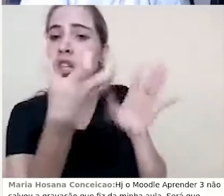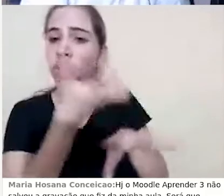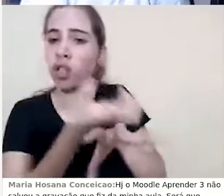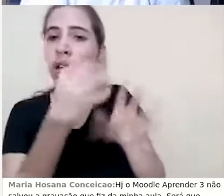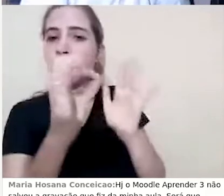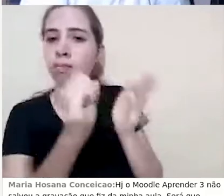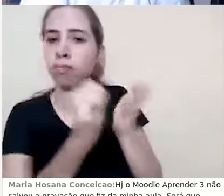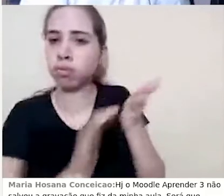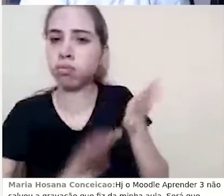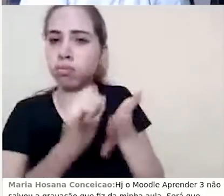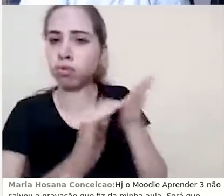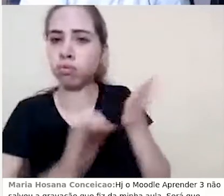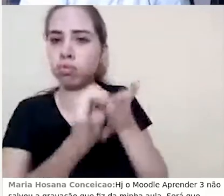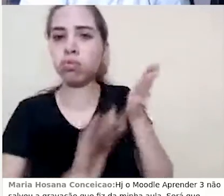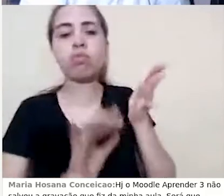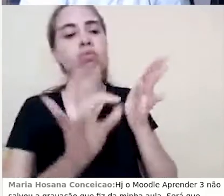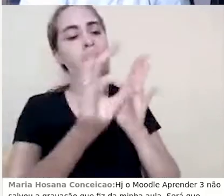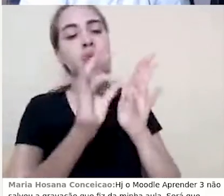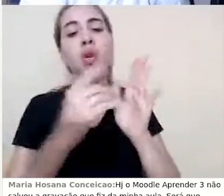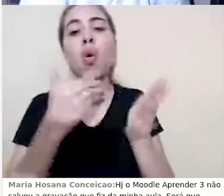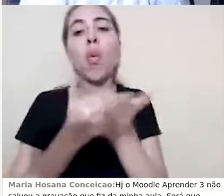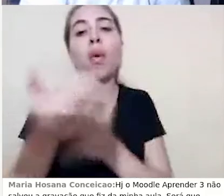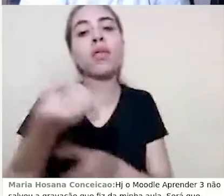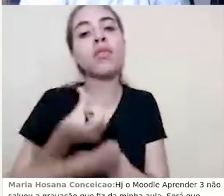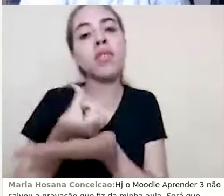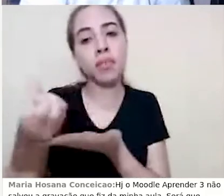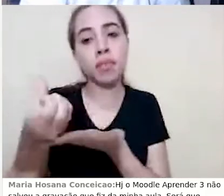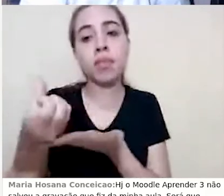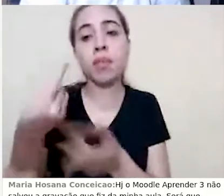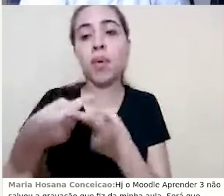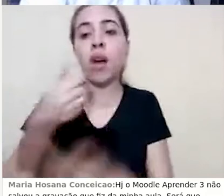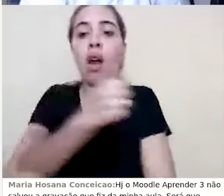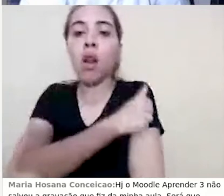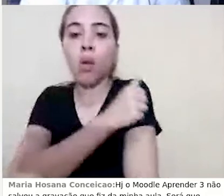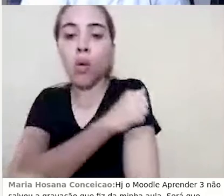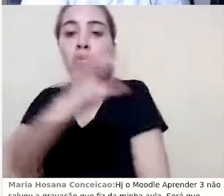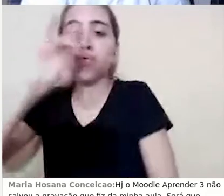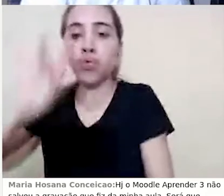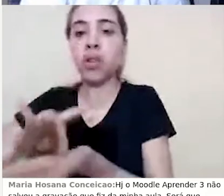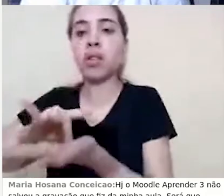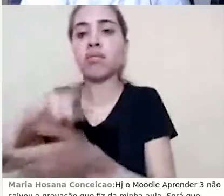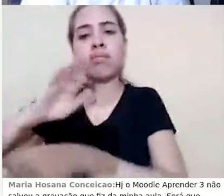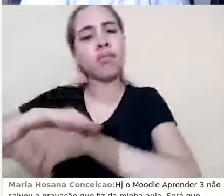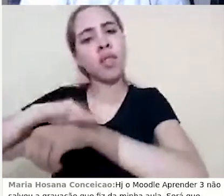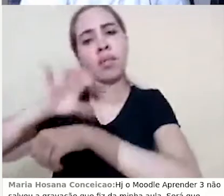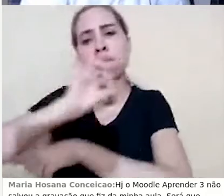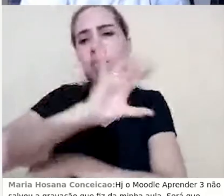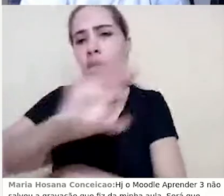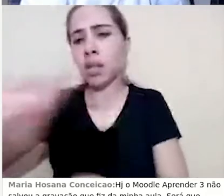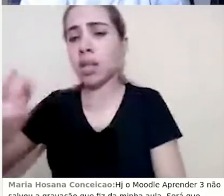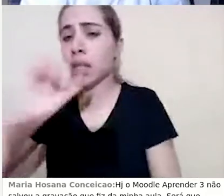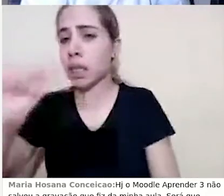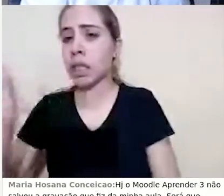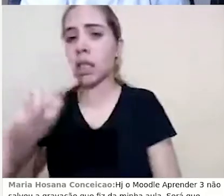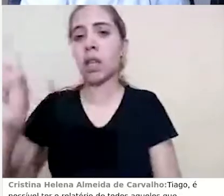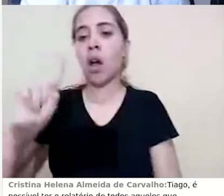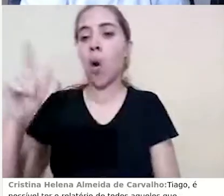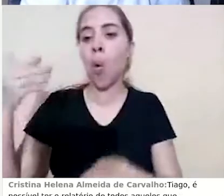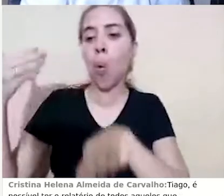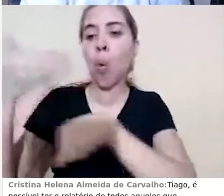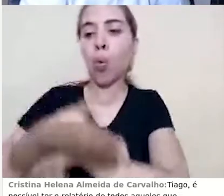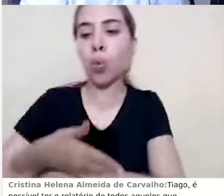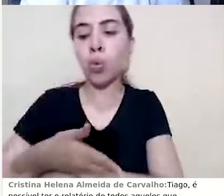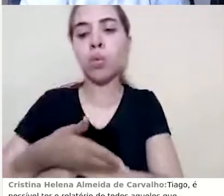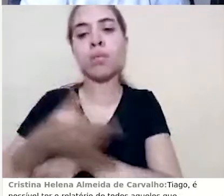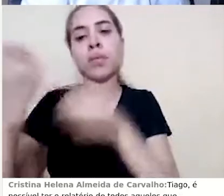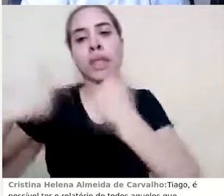do semestre, para que os alunos possam, de fato, ir no tempo dele, se não houver pré-requisitos, obviamente, então cada